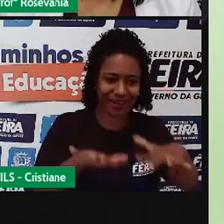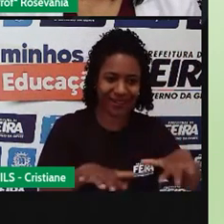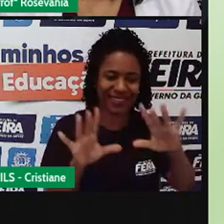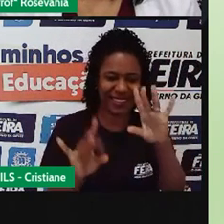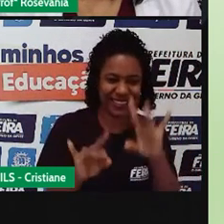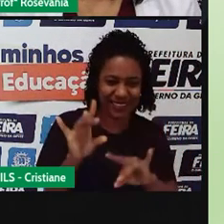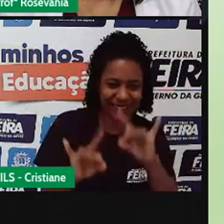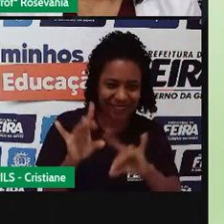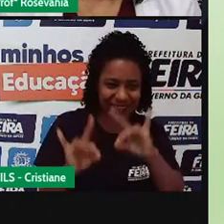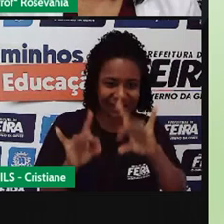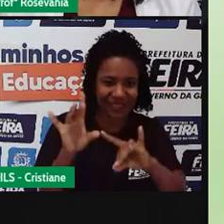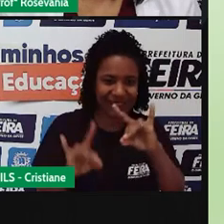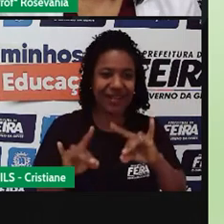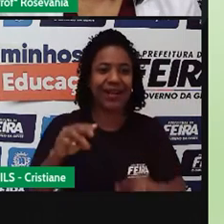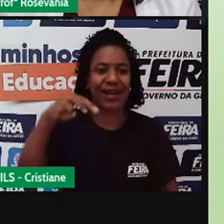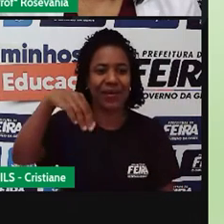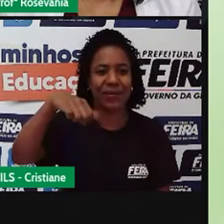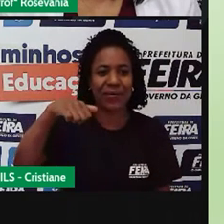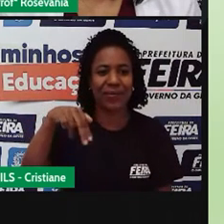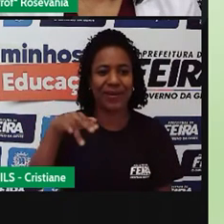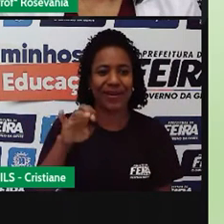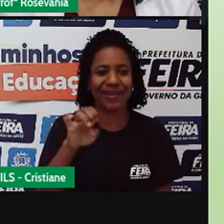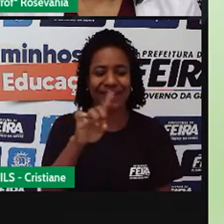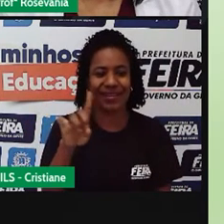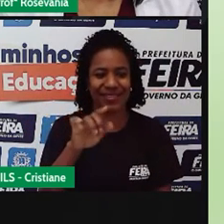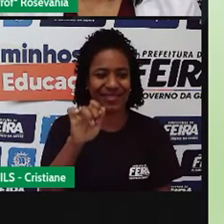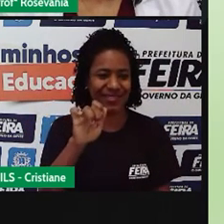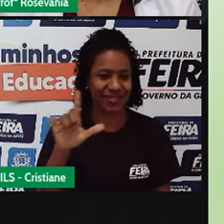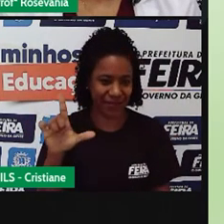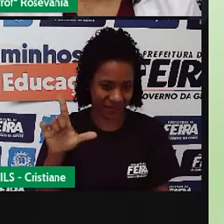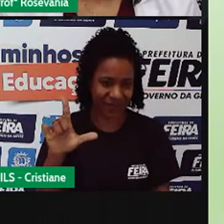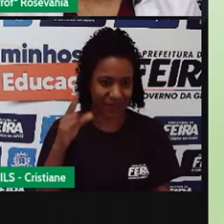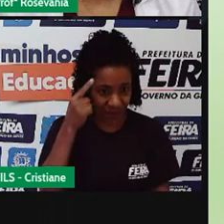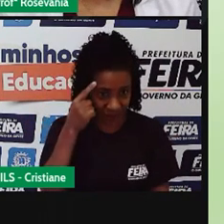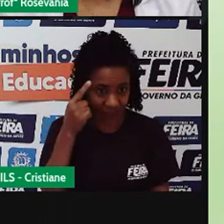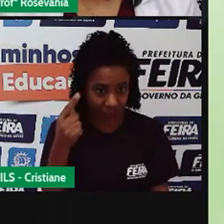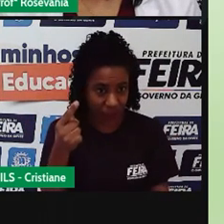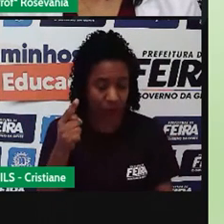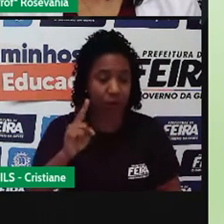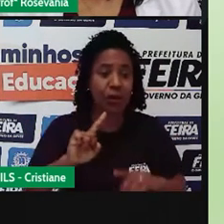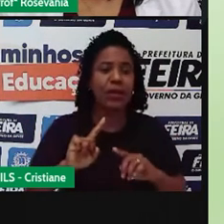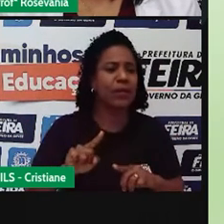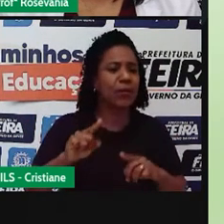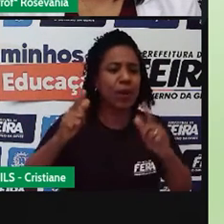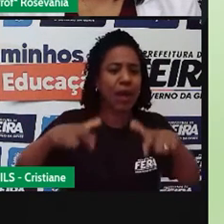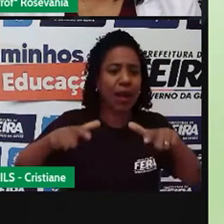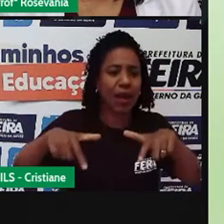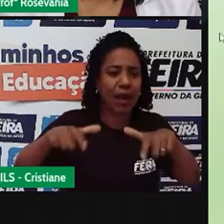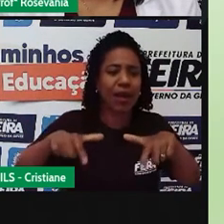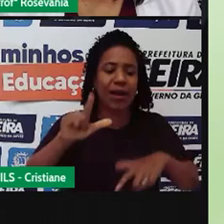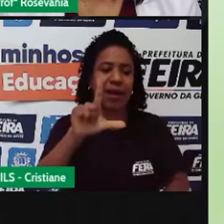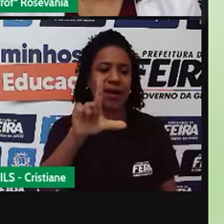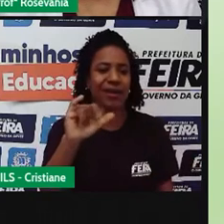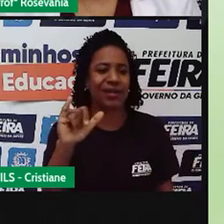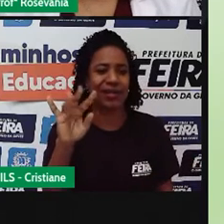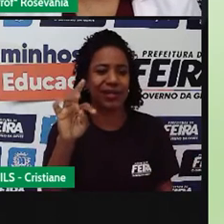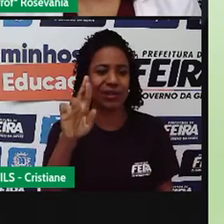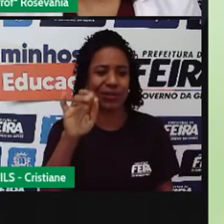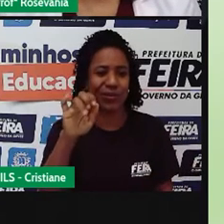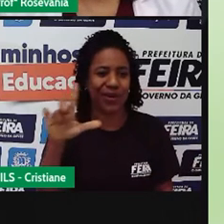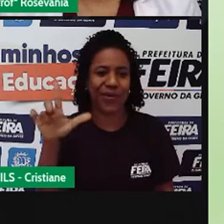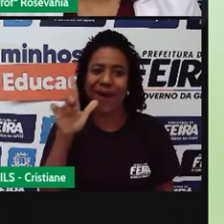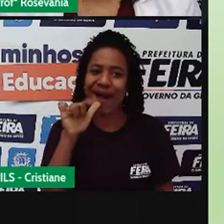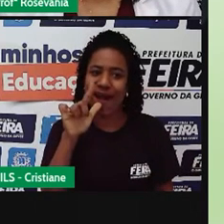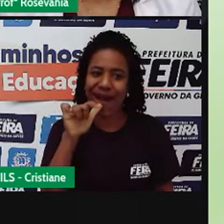manguez, né, e eles são considerados, né, manguezal, litorâneos, justamente pelo fato de estarem aqui adaptados a